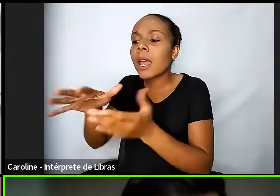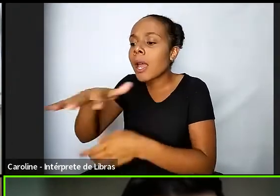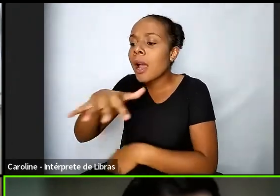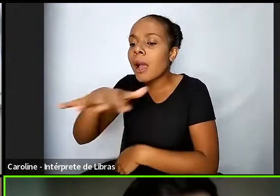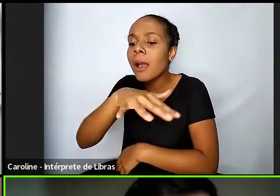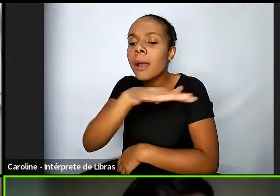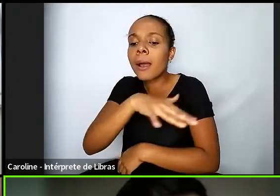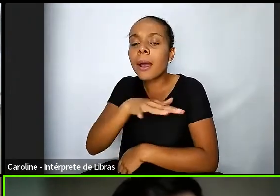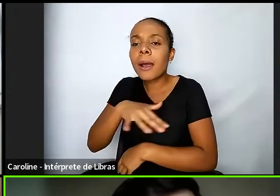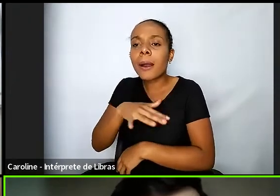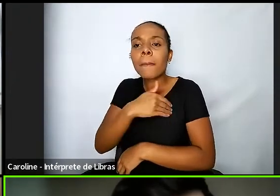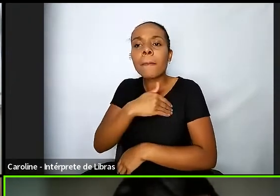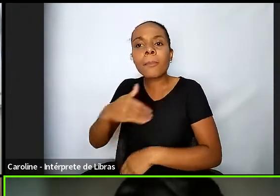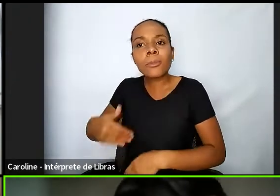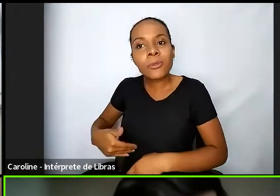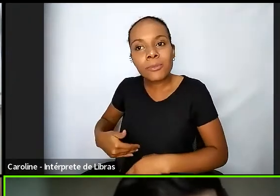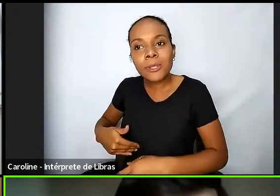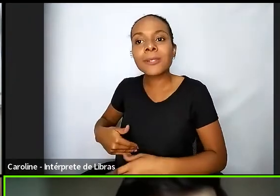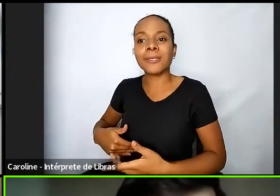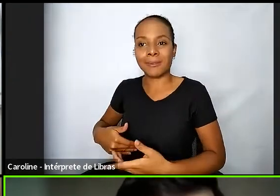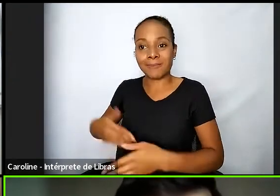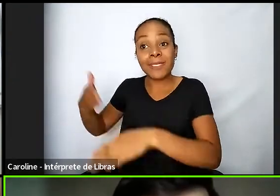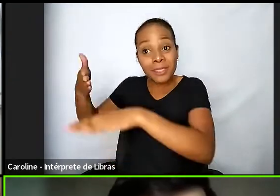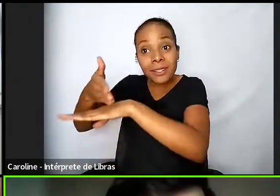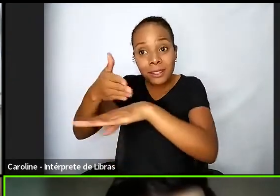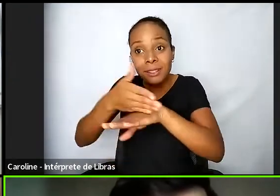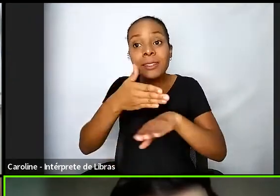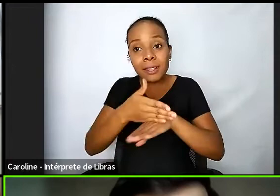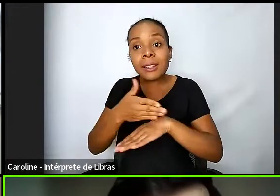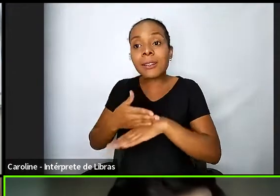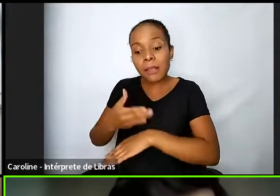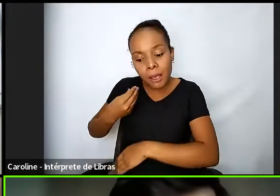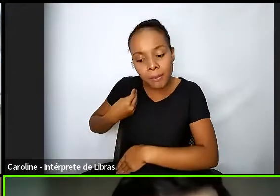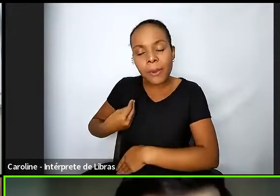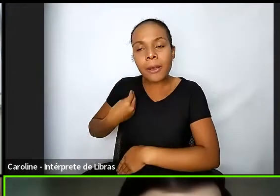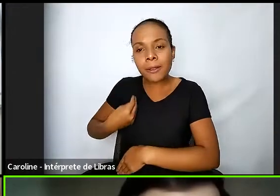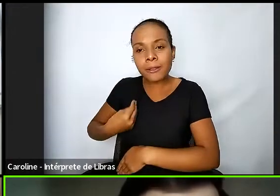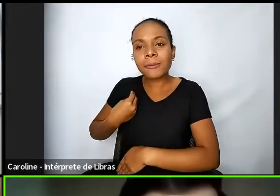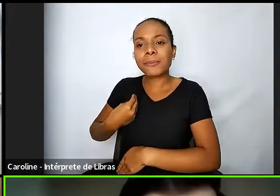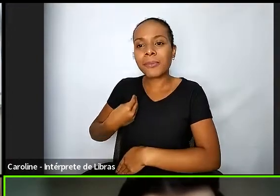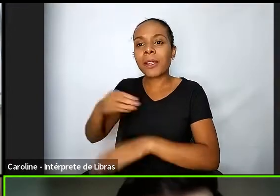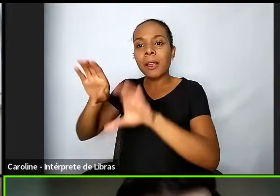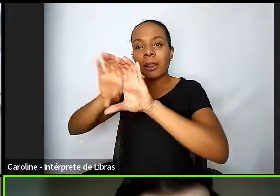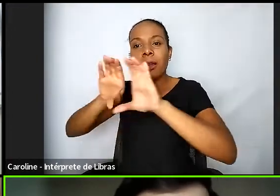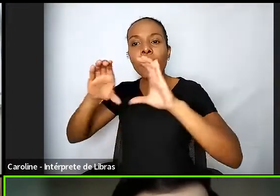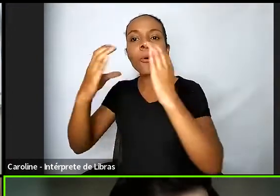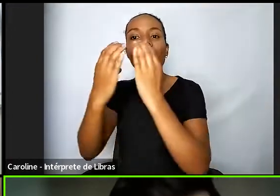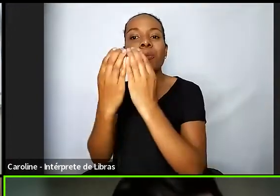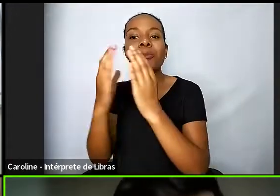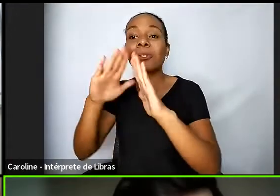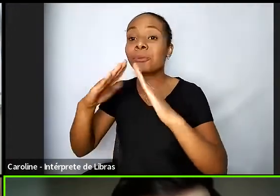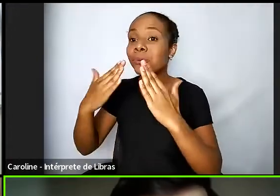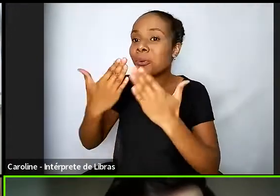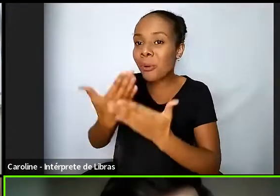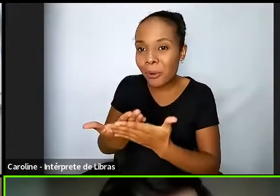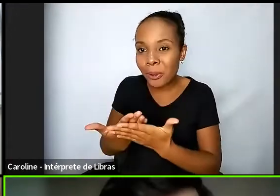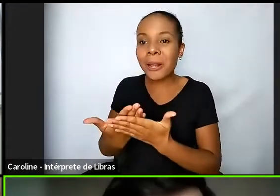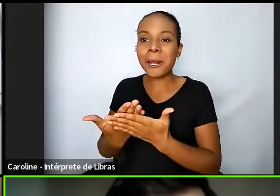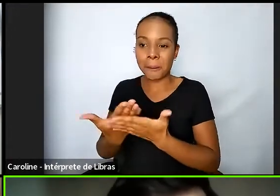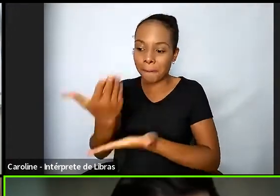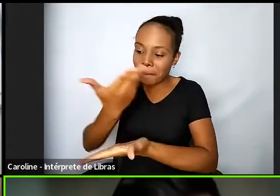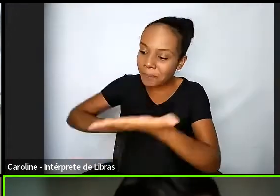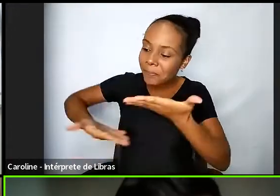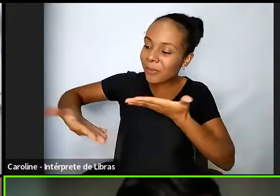próximos às suas casas e também poderão participar da comunidade escolar poderão partilhar e